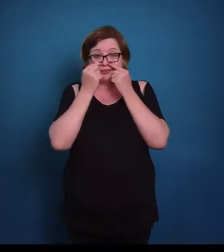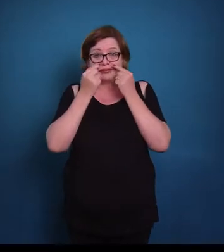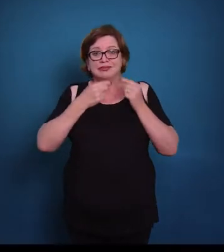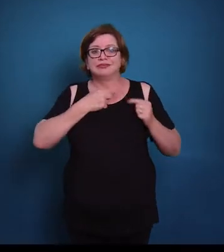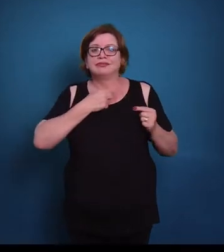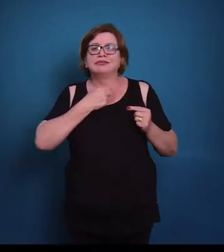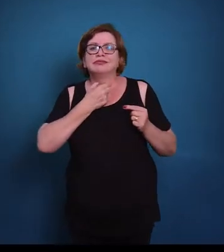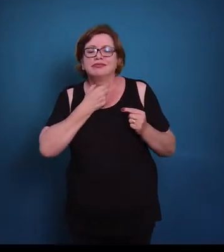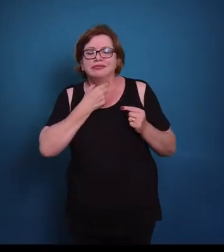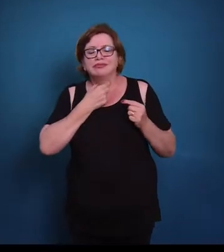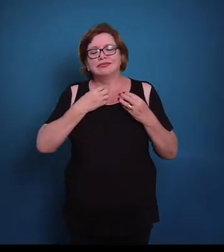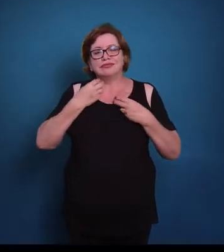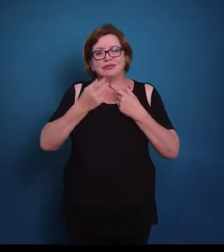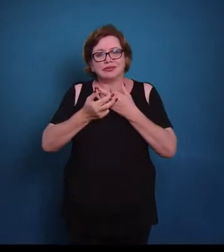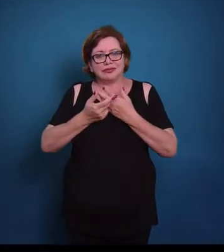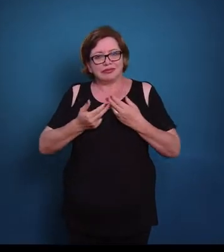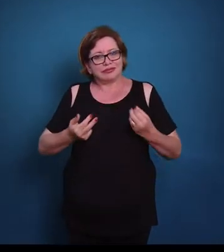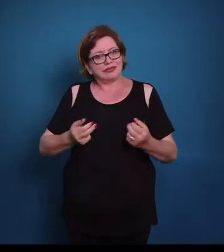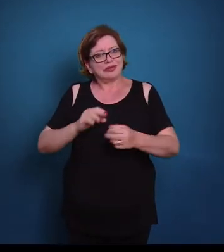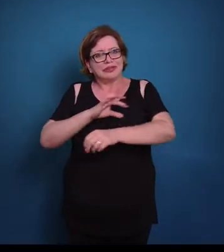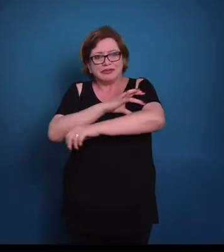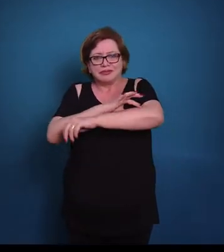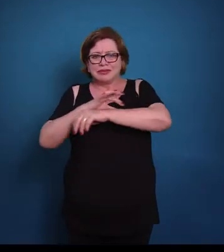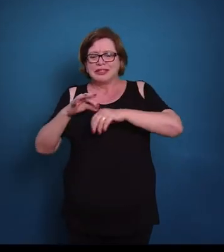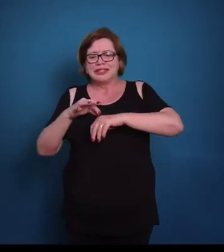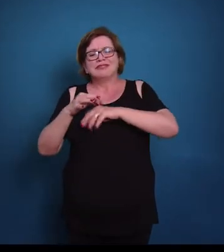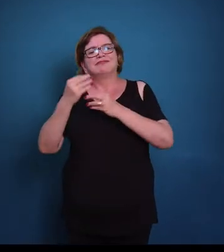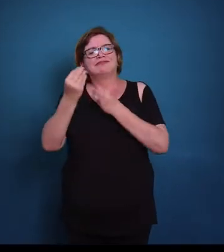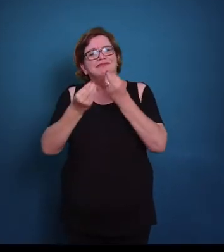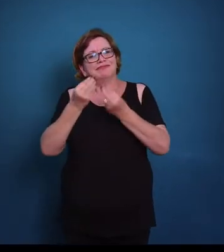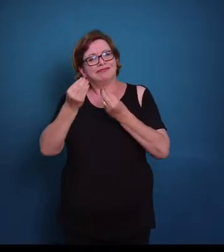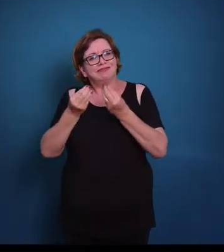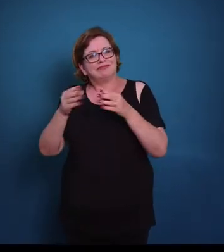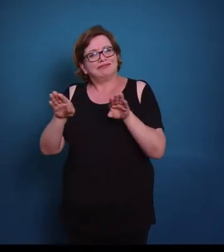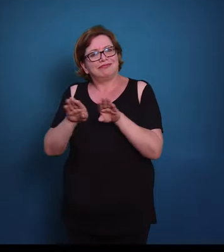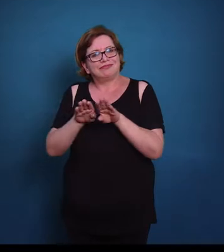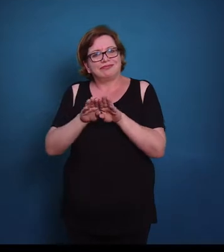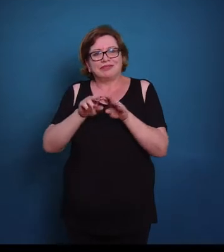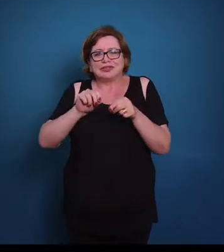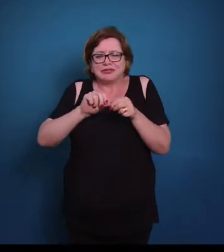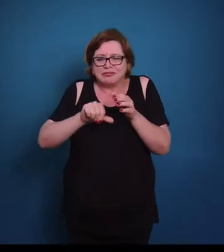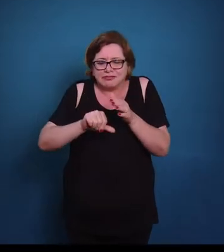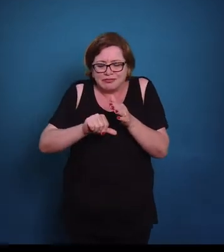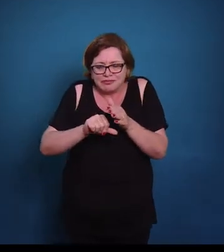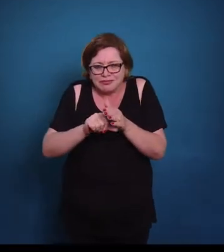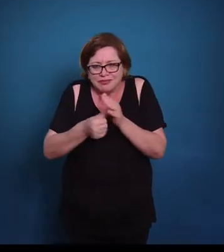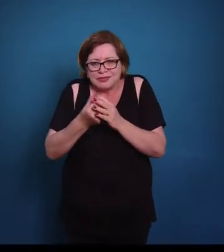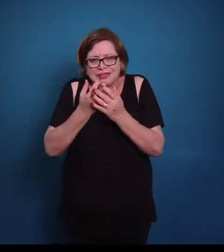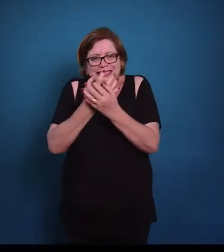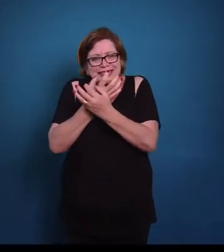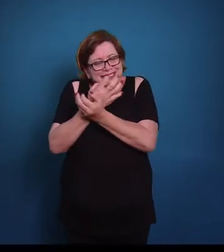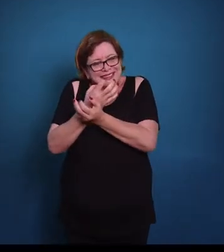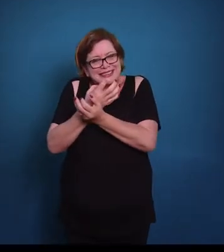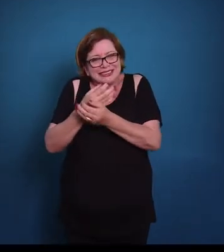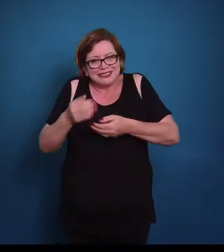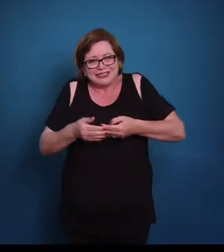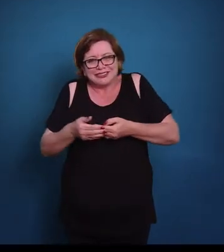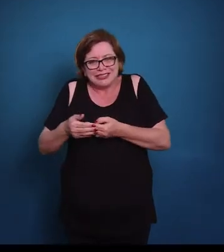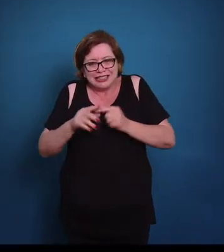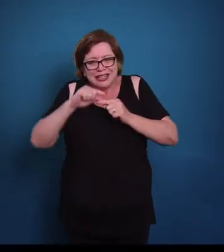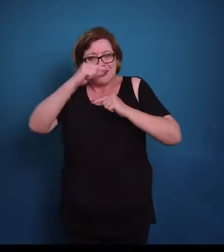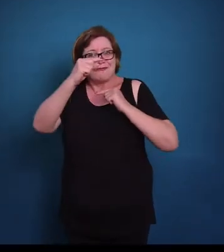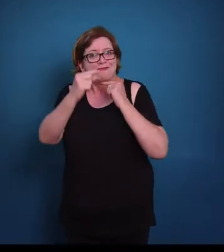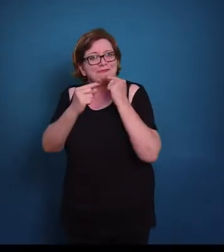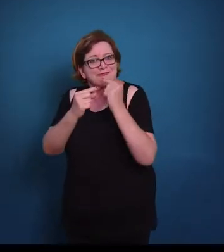traqueia, brônquios, revestas, articulações. Ela também vai formar o primeiro esqueleto do embrião, que posteriormente vai ser ossificado, então